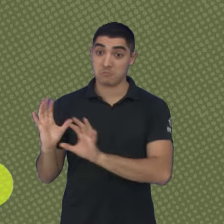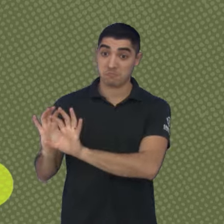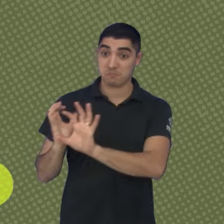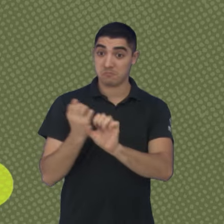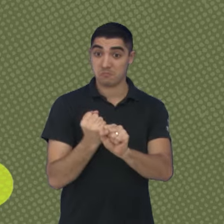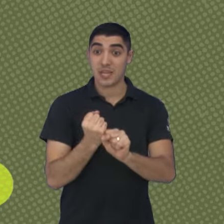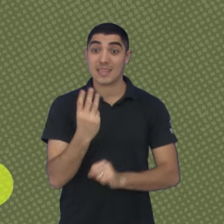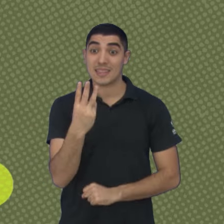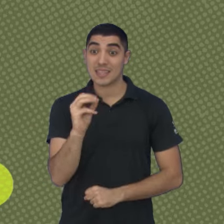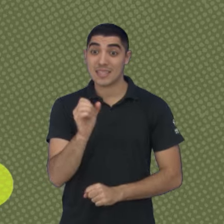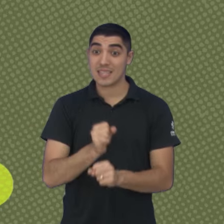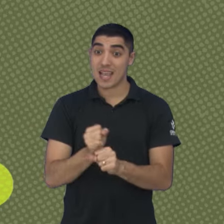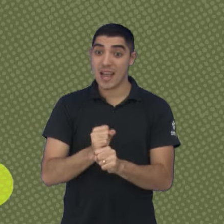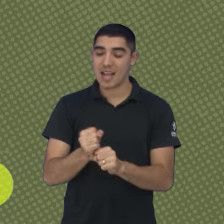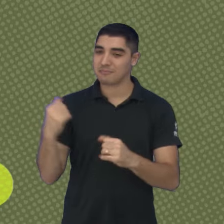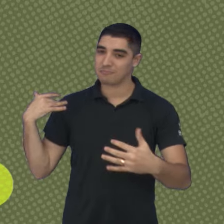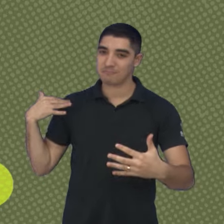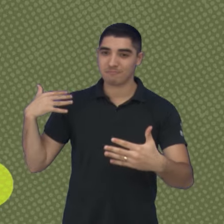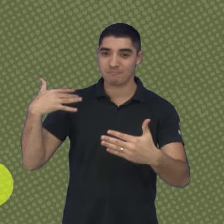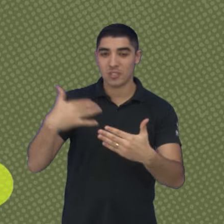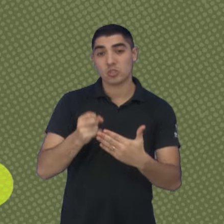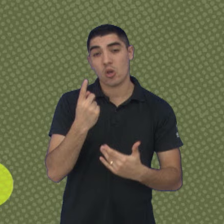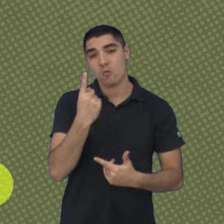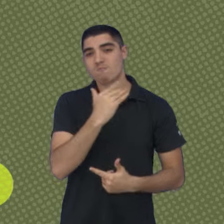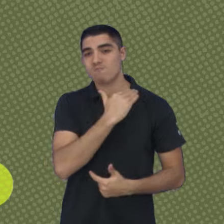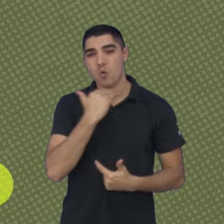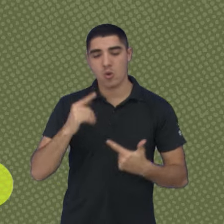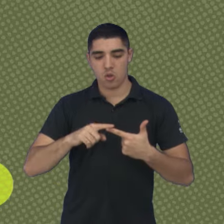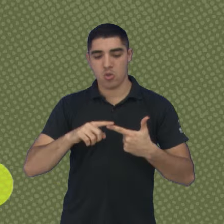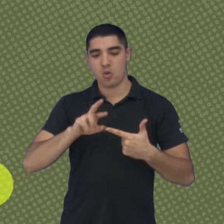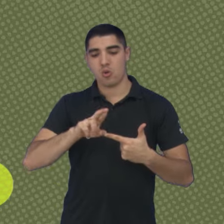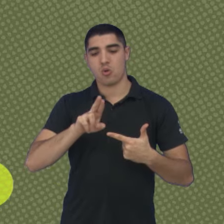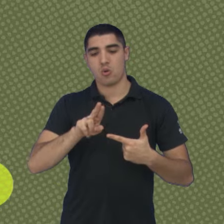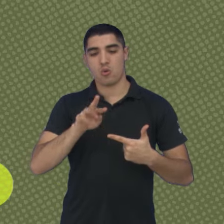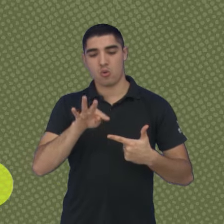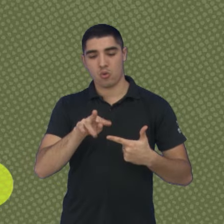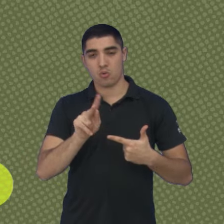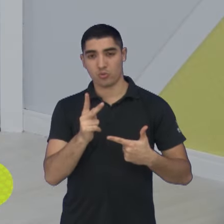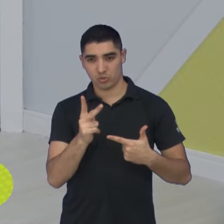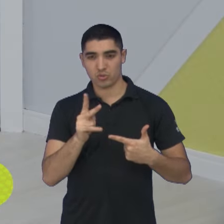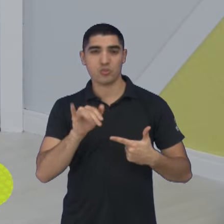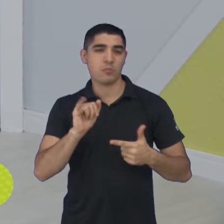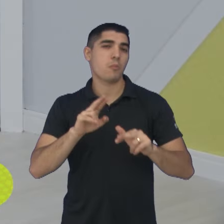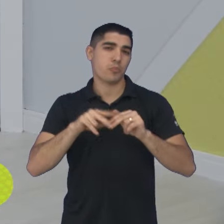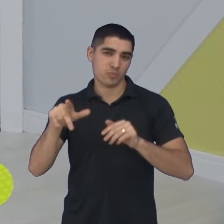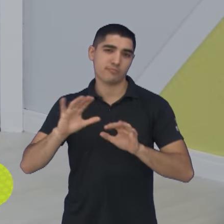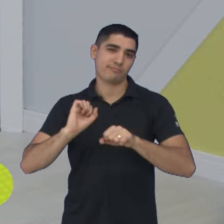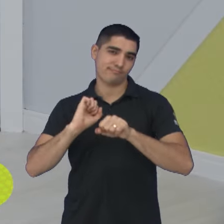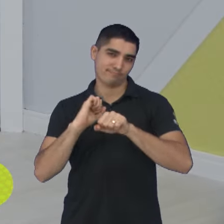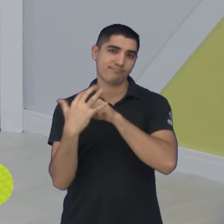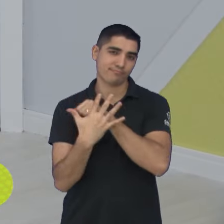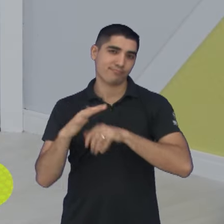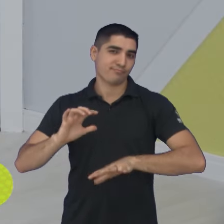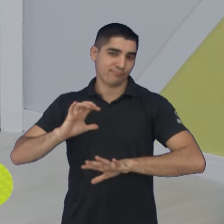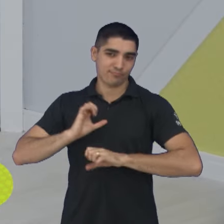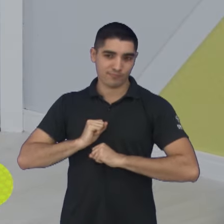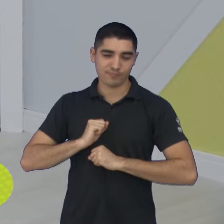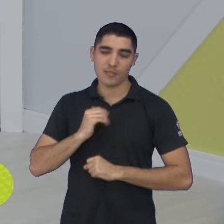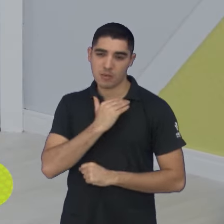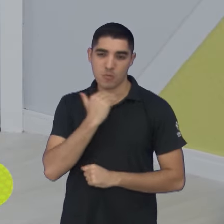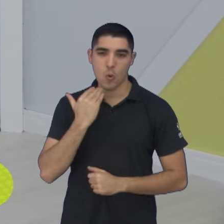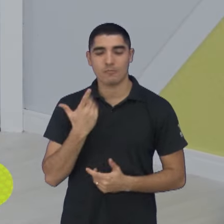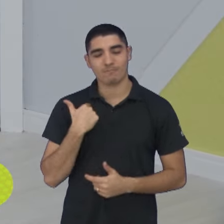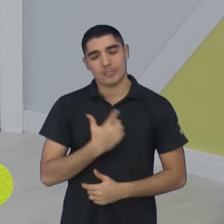competição, somente não temos mais a presença da Ruth que faleceu justamente em virtude da Covid-19. Fica a nossa